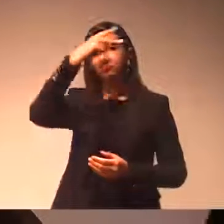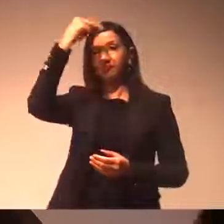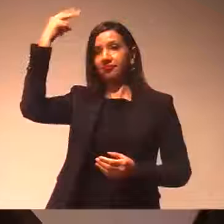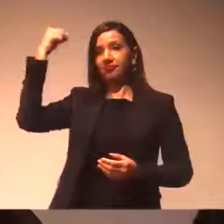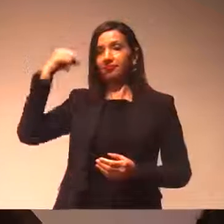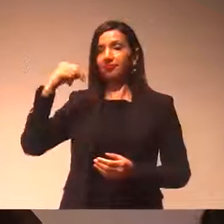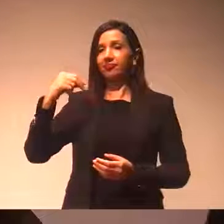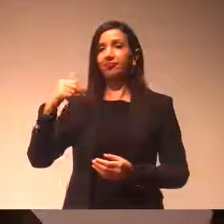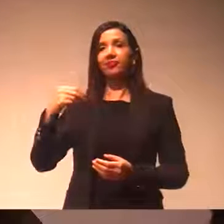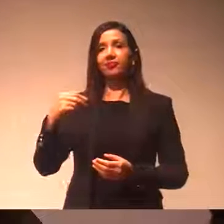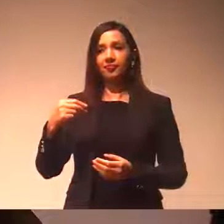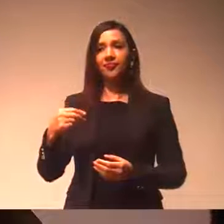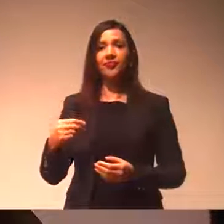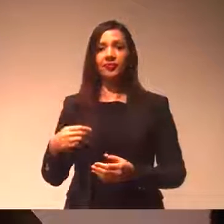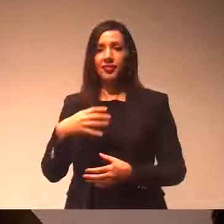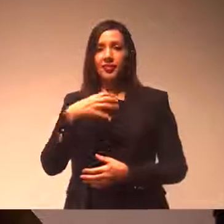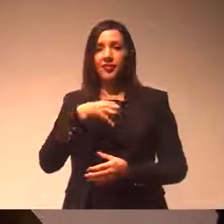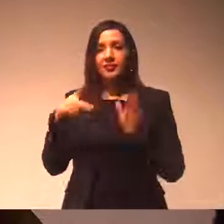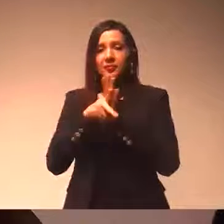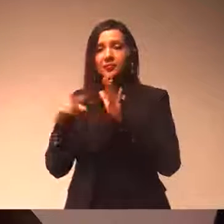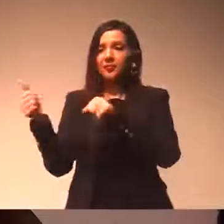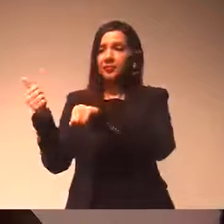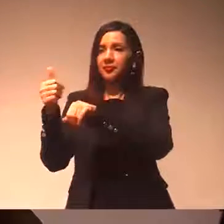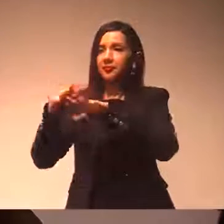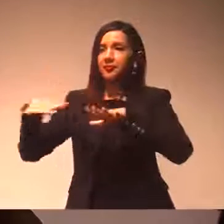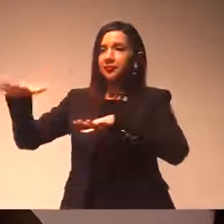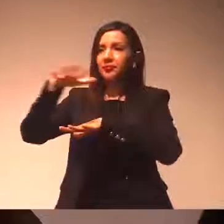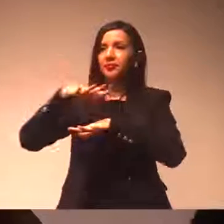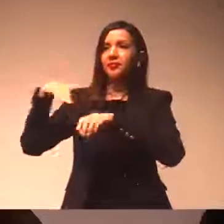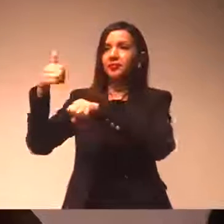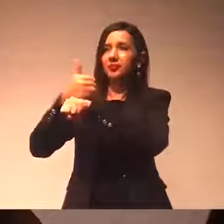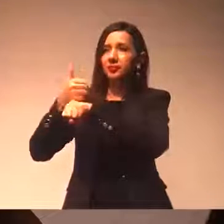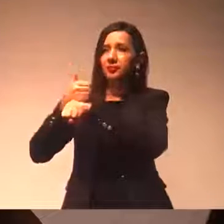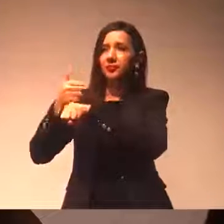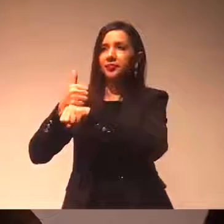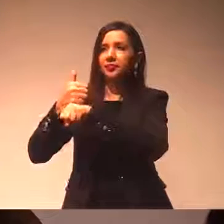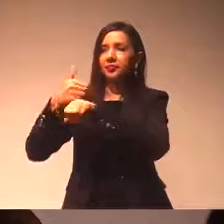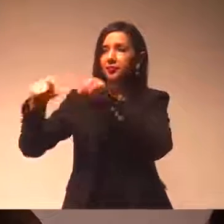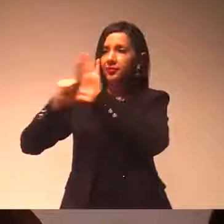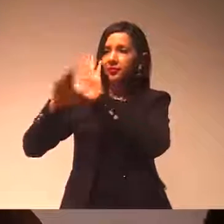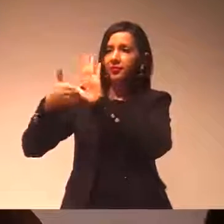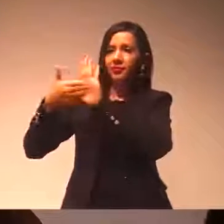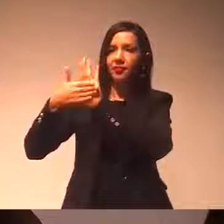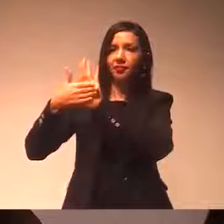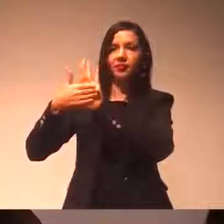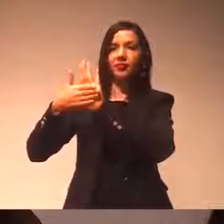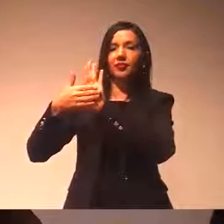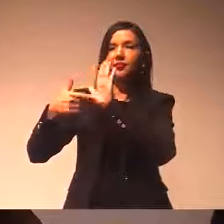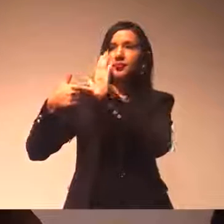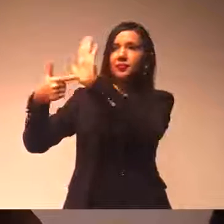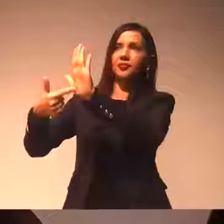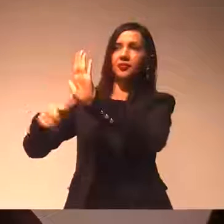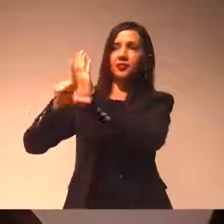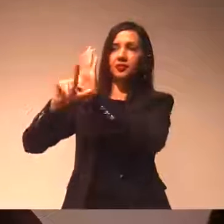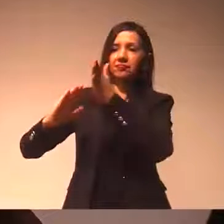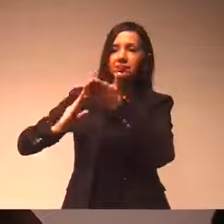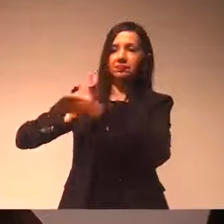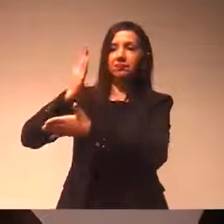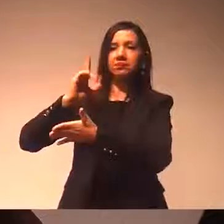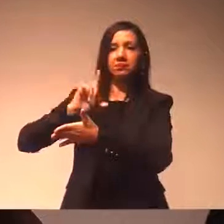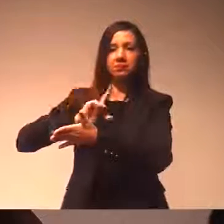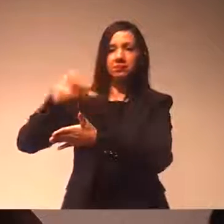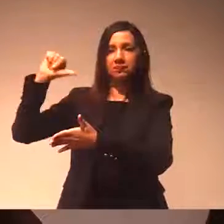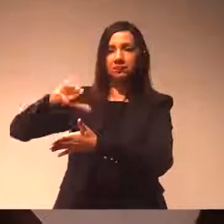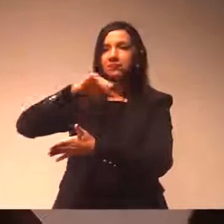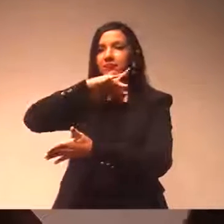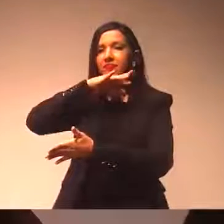constitucional, legal, ou de fato há um argumento que consiga mostrar que aquela lei aprovada seria ruim